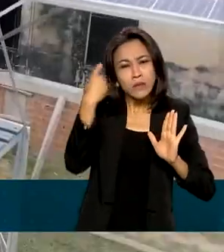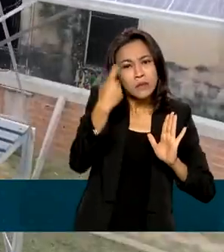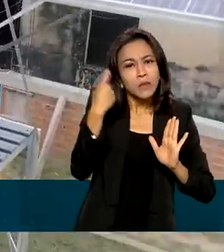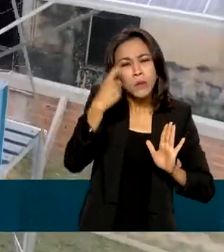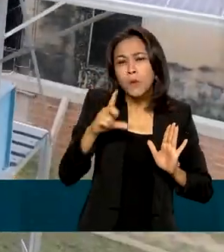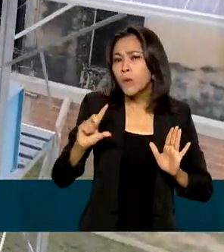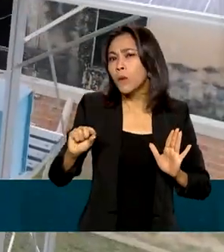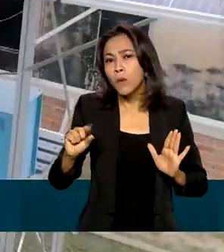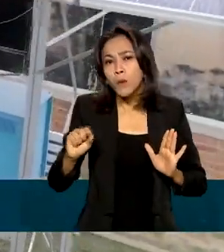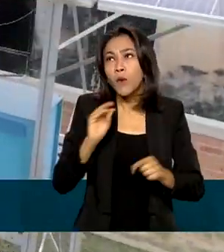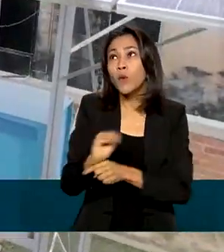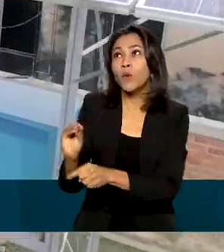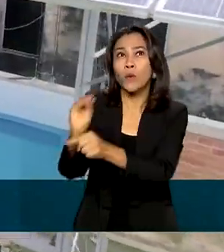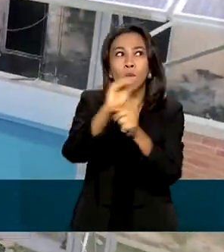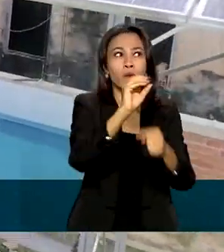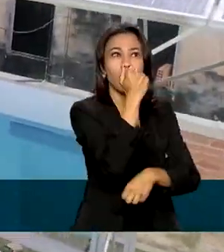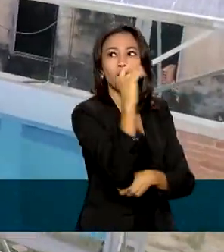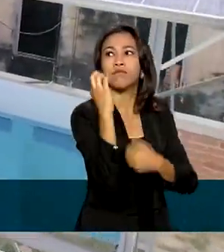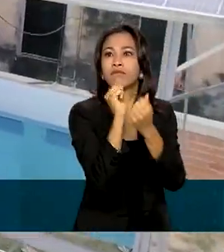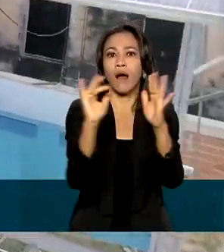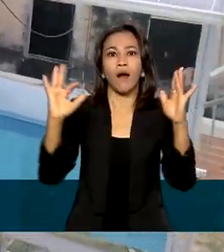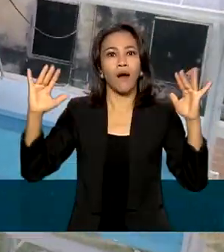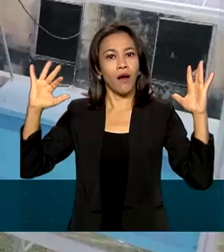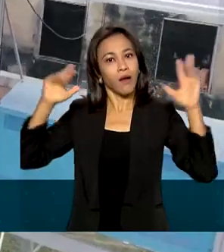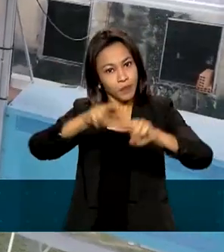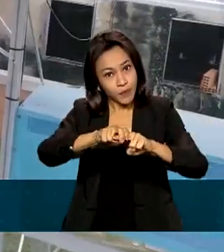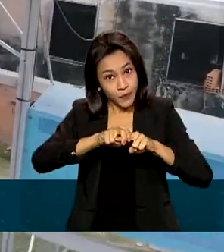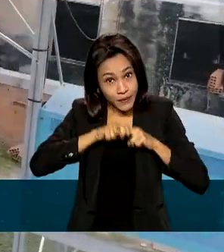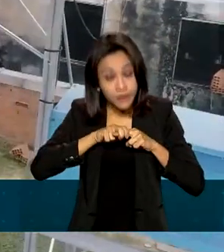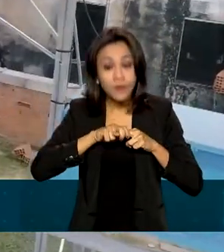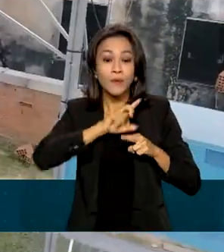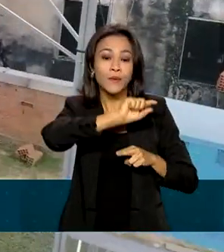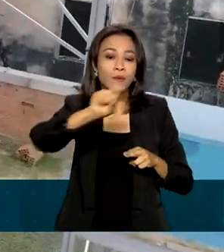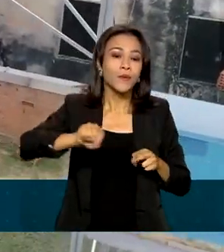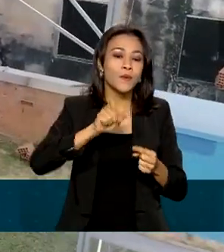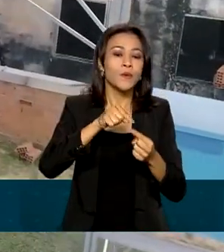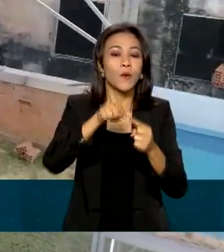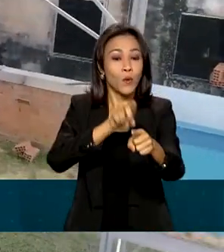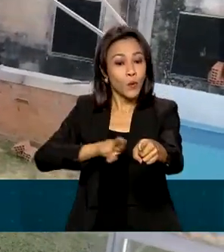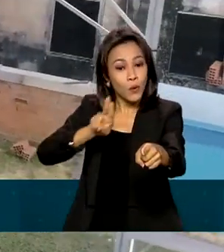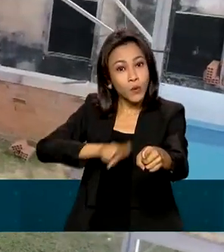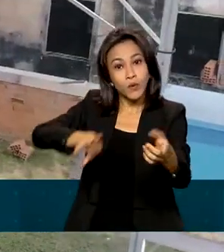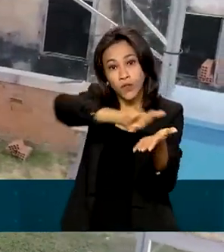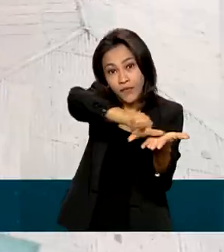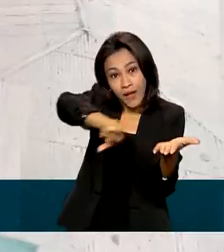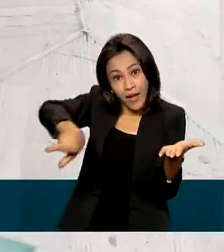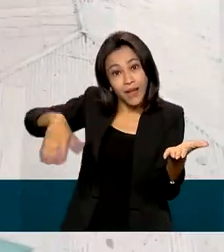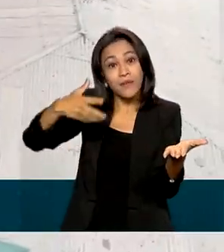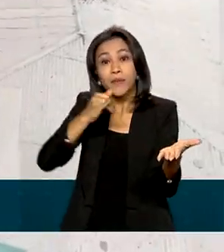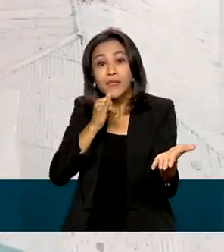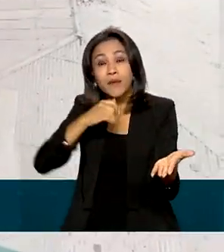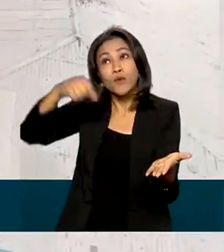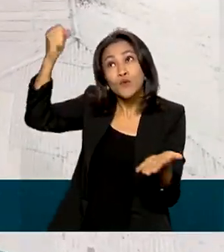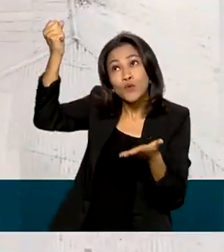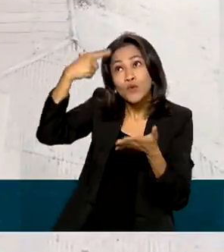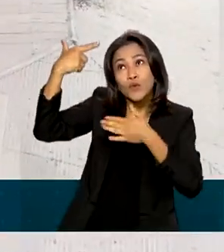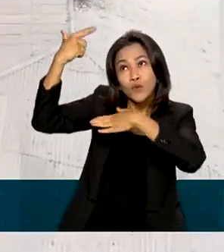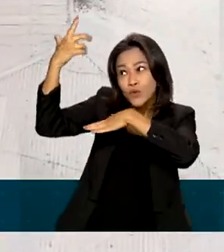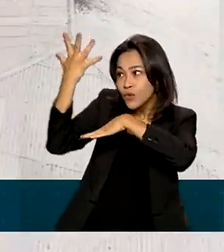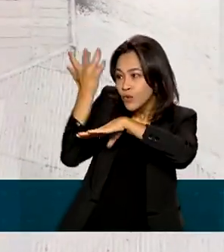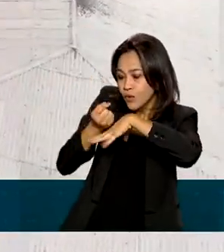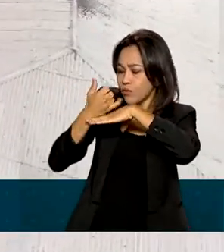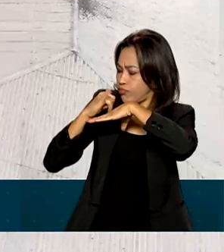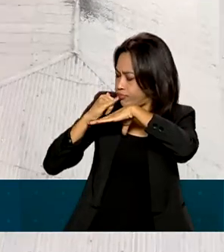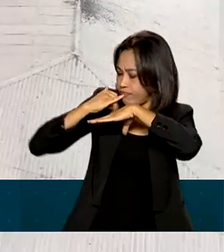a preservação ambiental. Por isso, priorizam a utilização de fontes alternativas, como a luz solar, o que garante